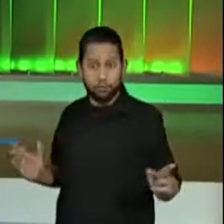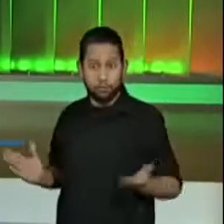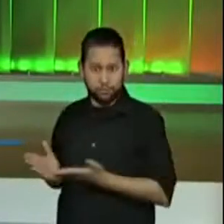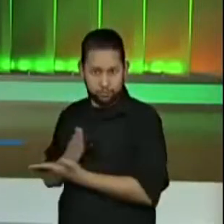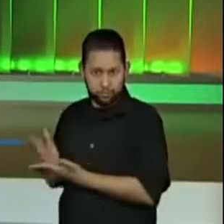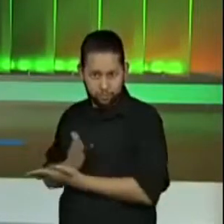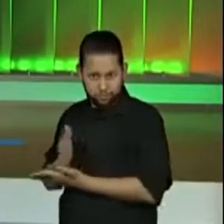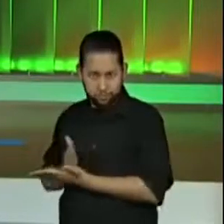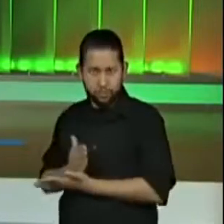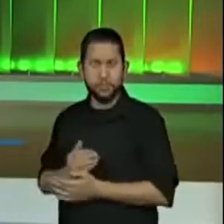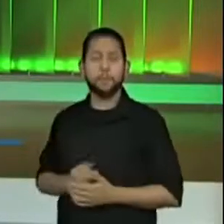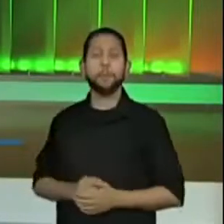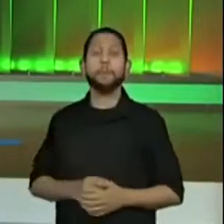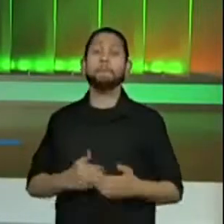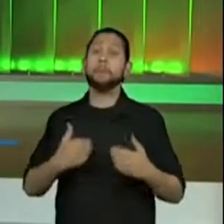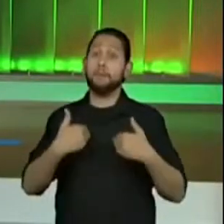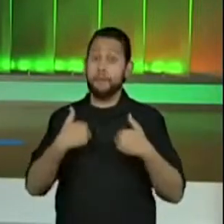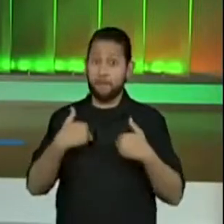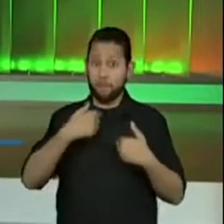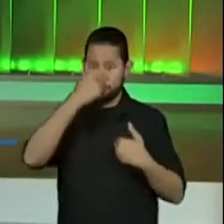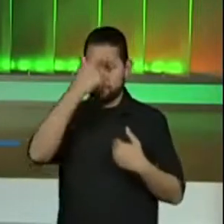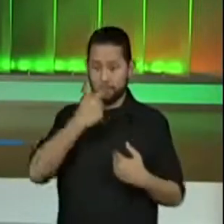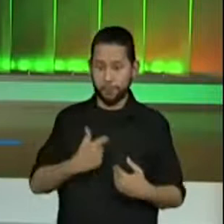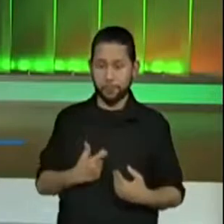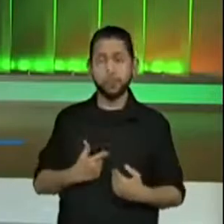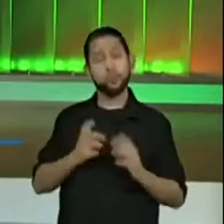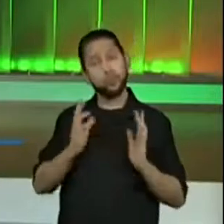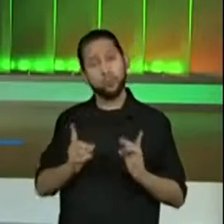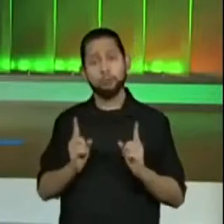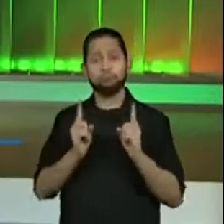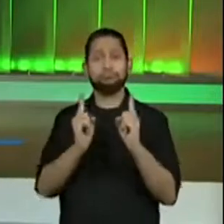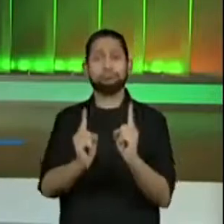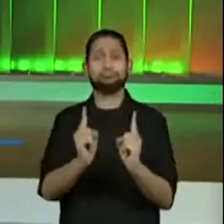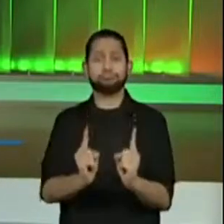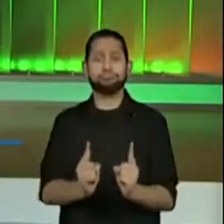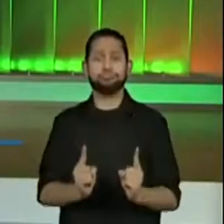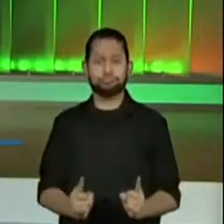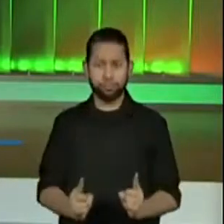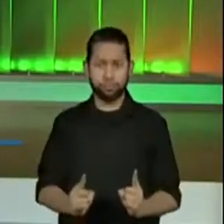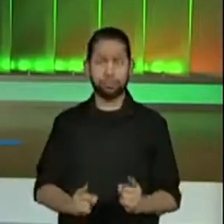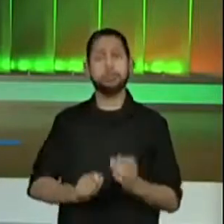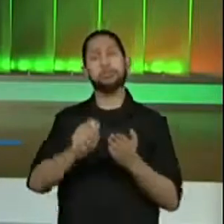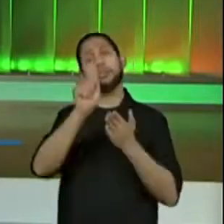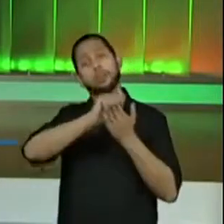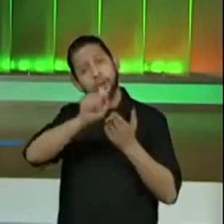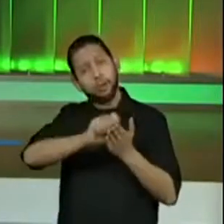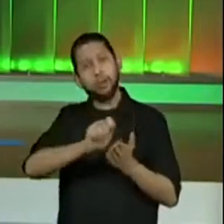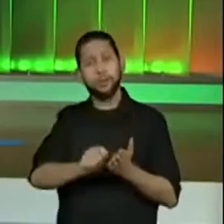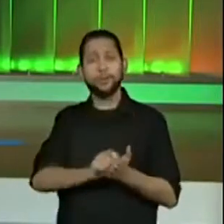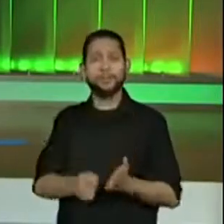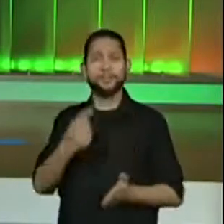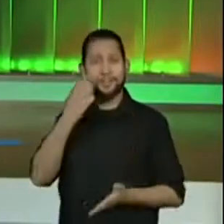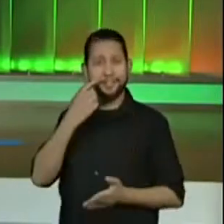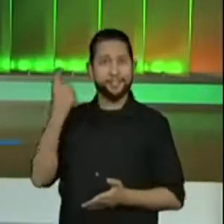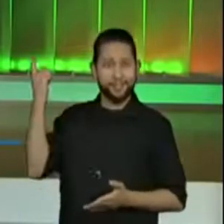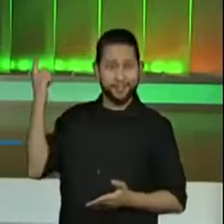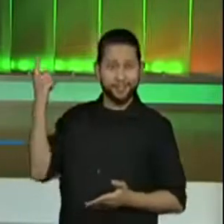daquelas fitas e vai anotar. Mas a professora já trouxe as fitas do tamanho certinho do que está lá no material de vocês.